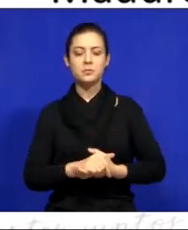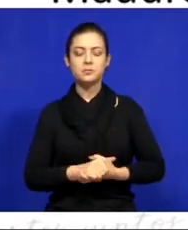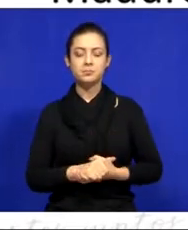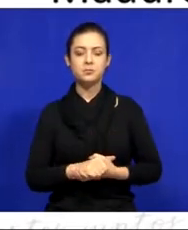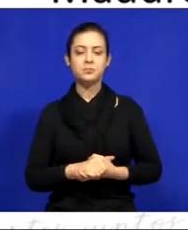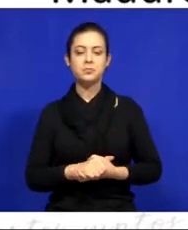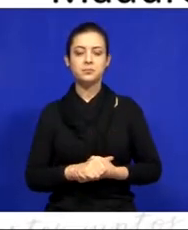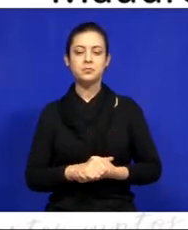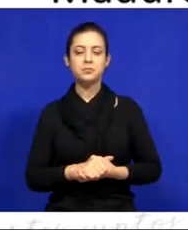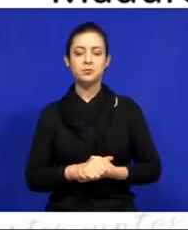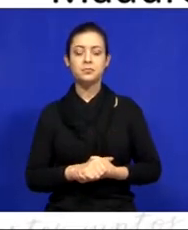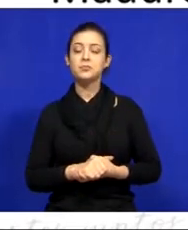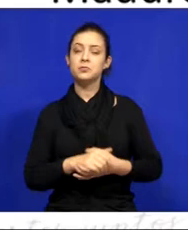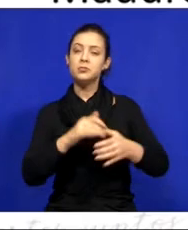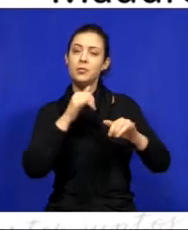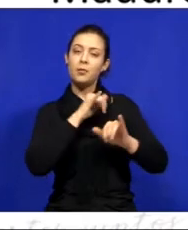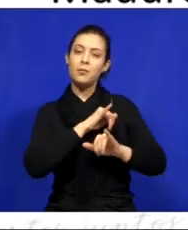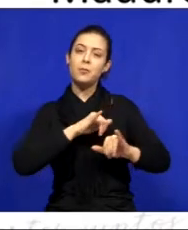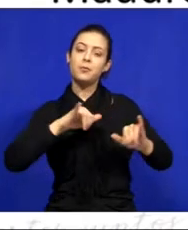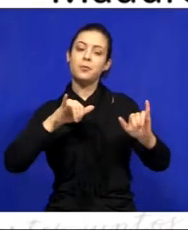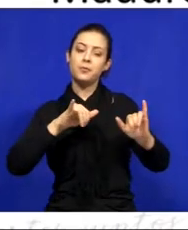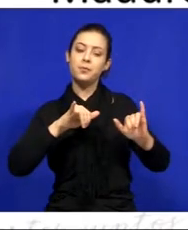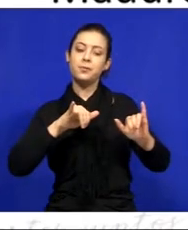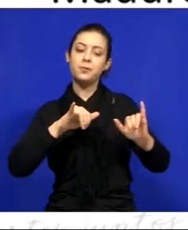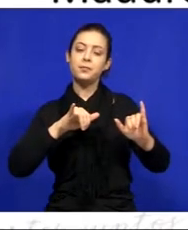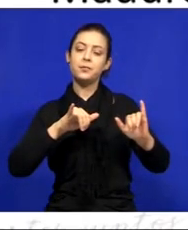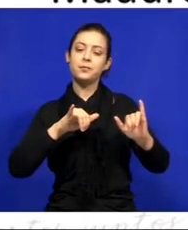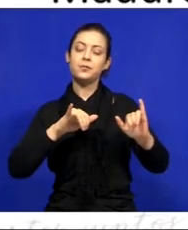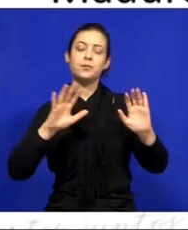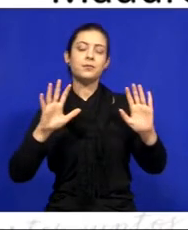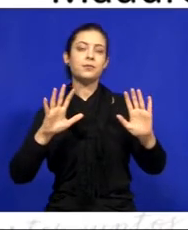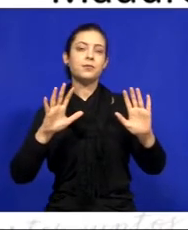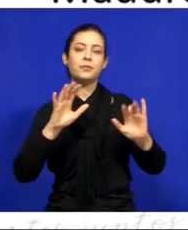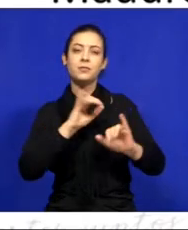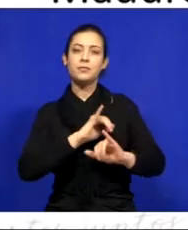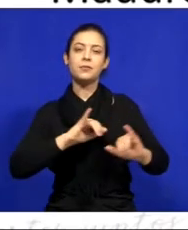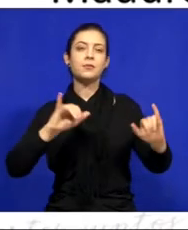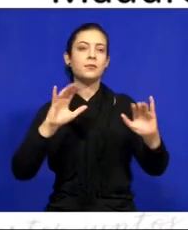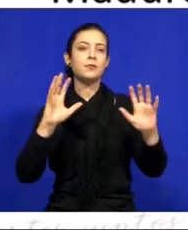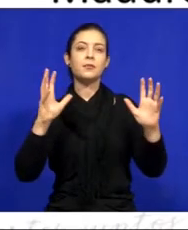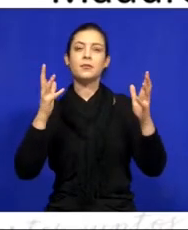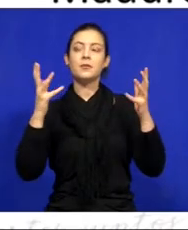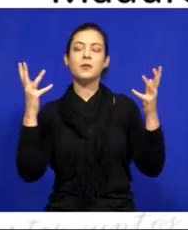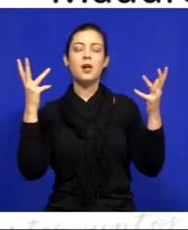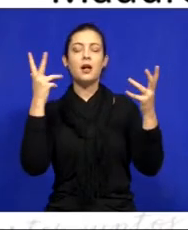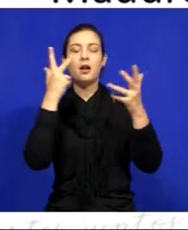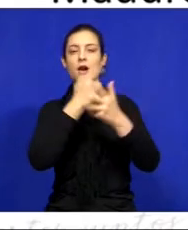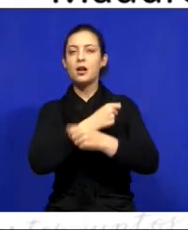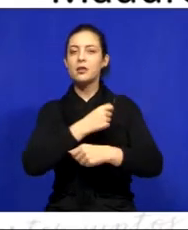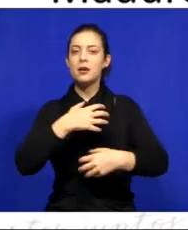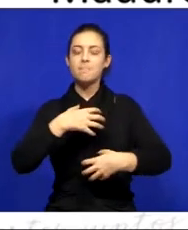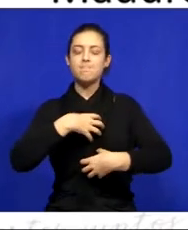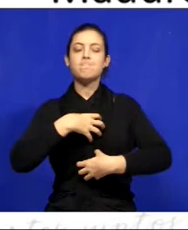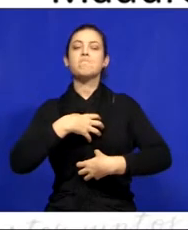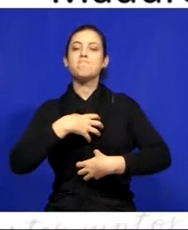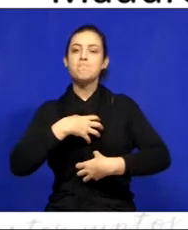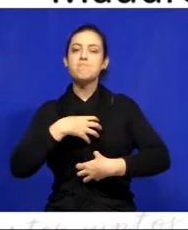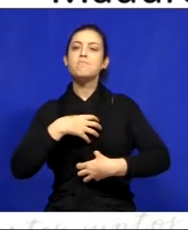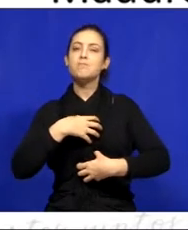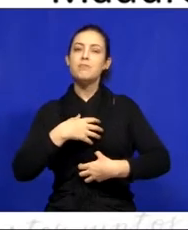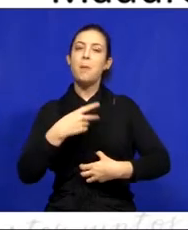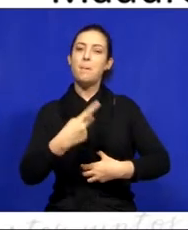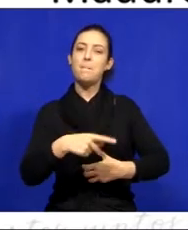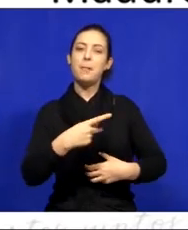eu disse que foi a festa mais bonita e impactante que nós tivemos de